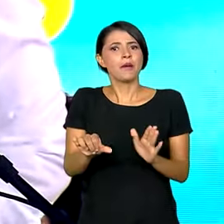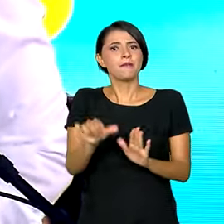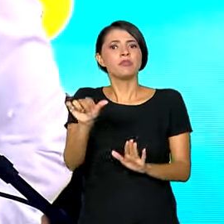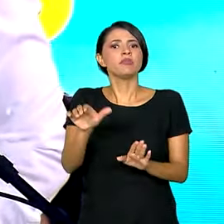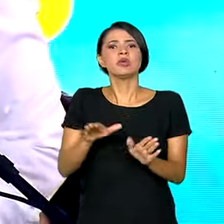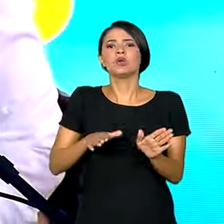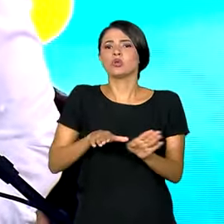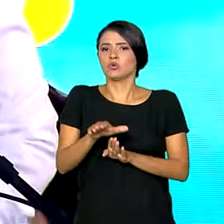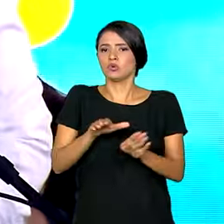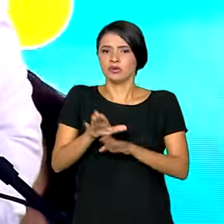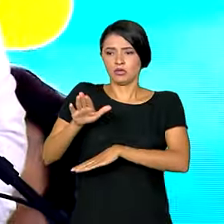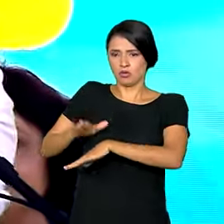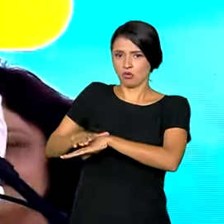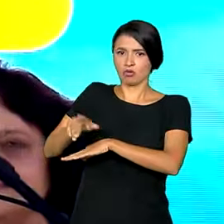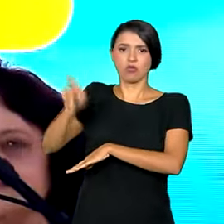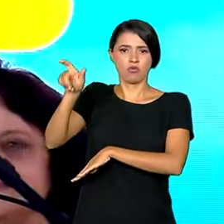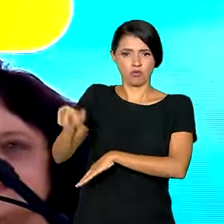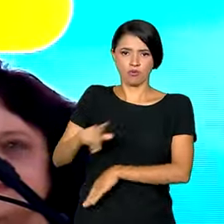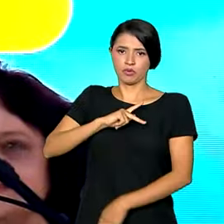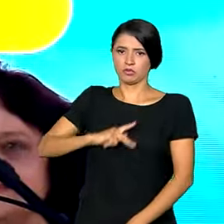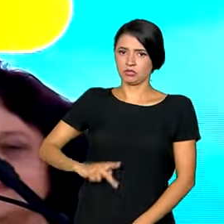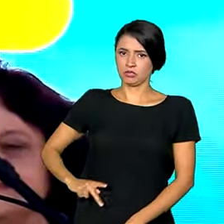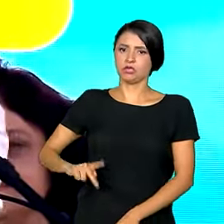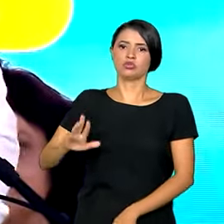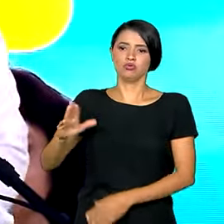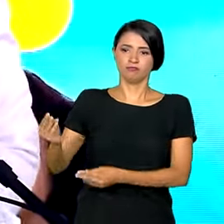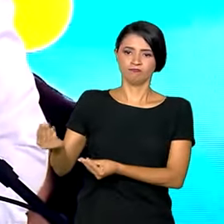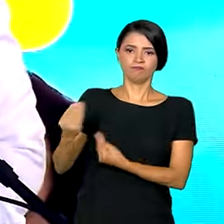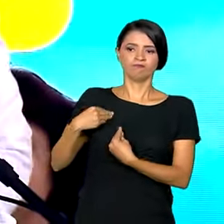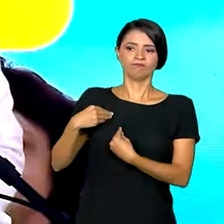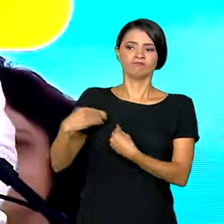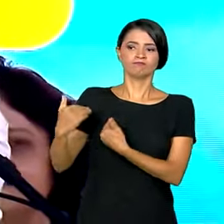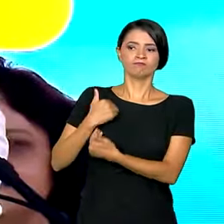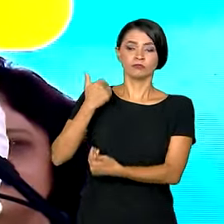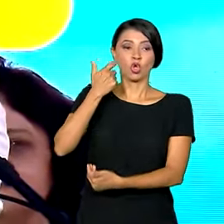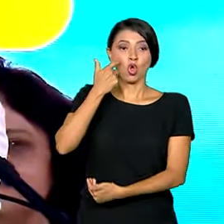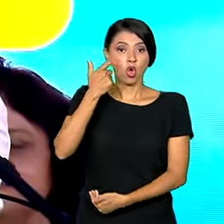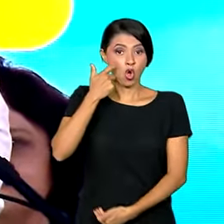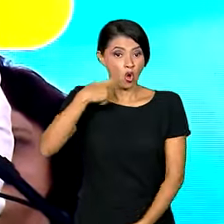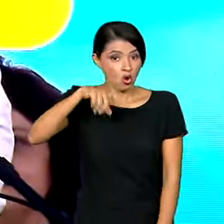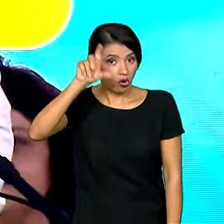orientação que o presidente Lula me deu foi lhe disse o seguinte, Jader.